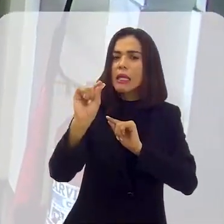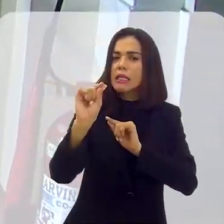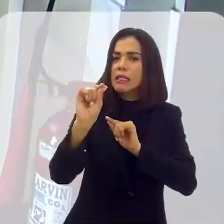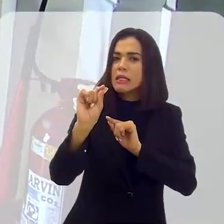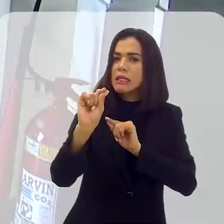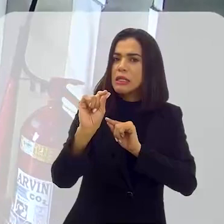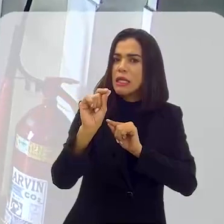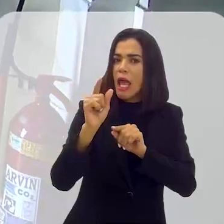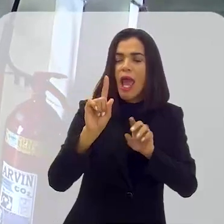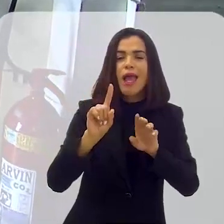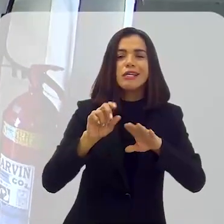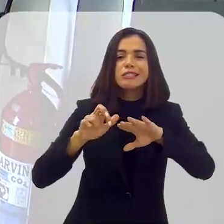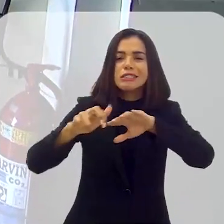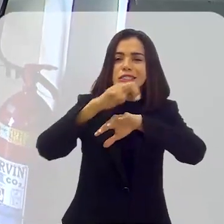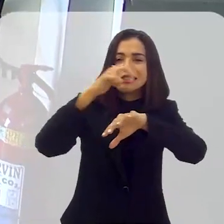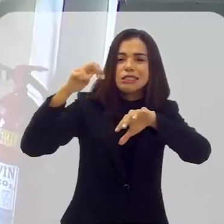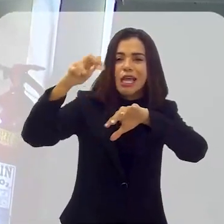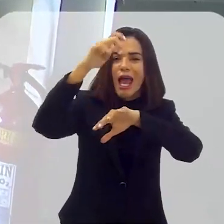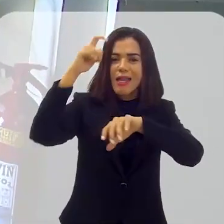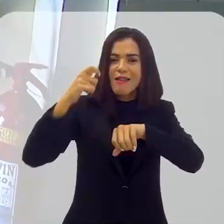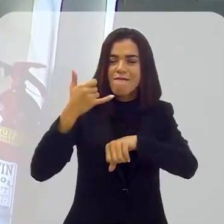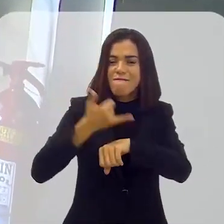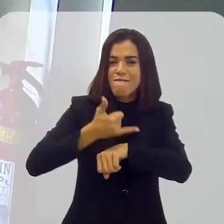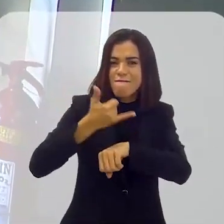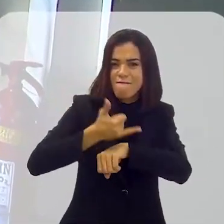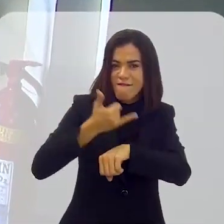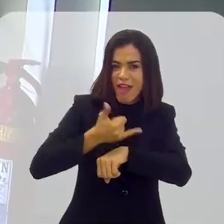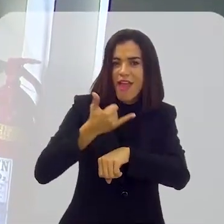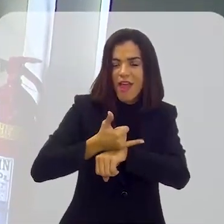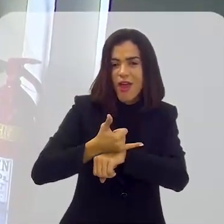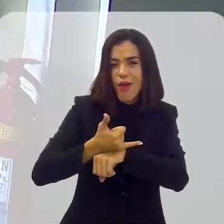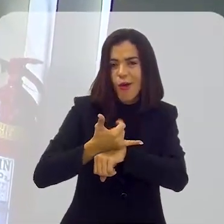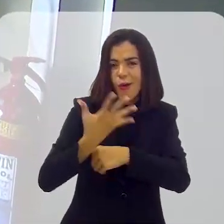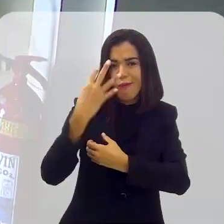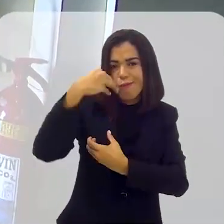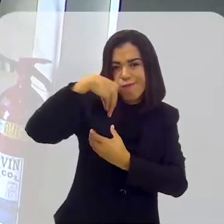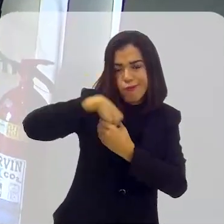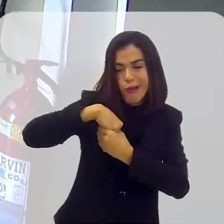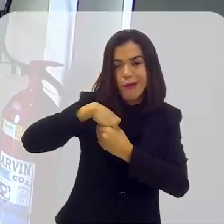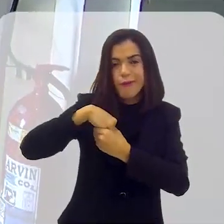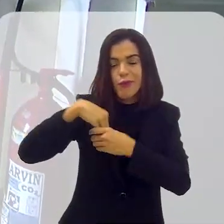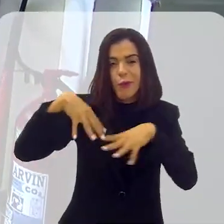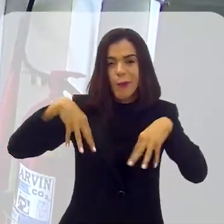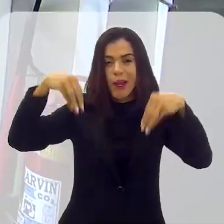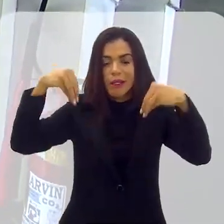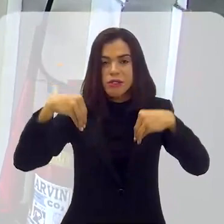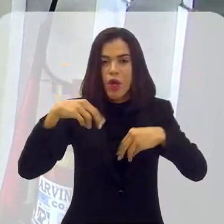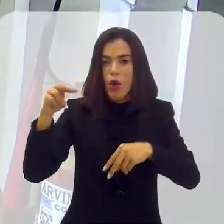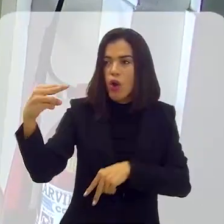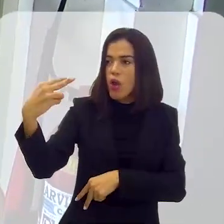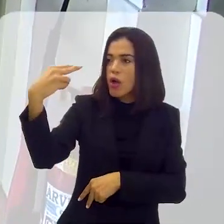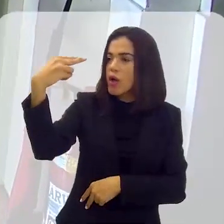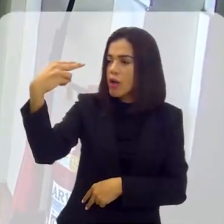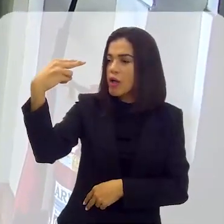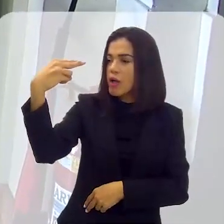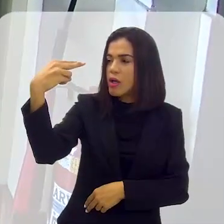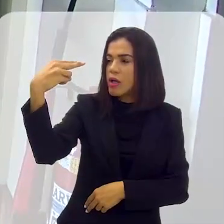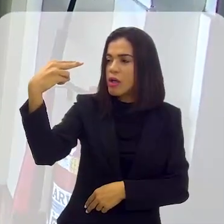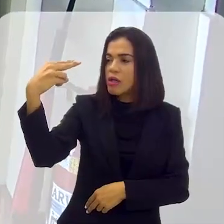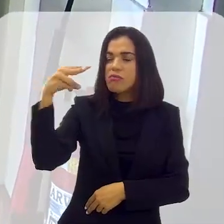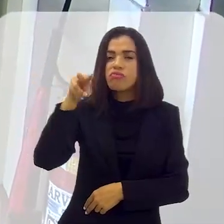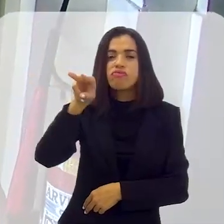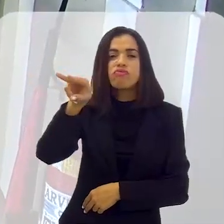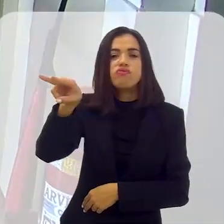porta de incêndio, é uma escada que nós temos de ferro, aqui no Palácio Tiradentes. Ele saiu, olhou para mim